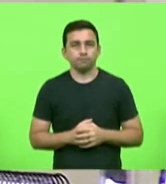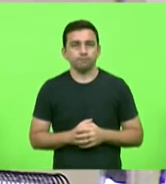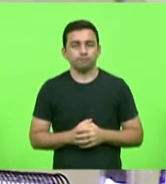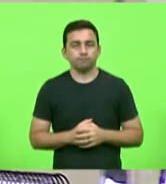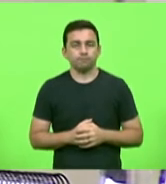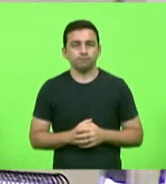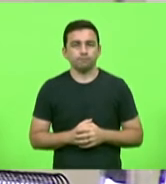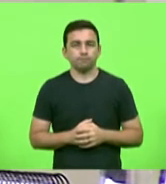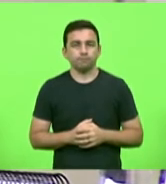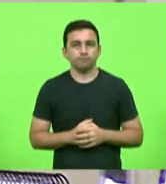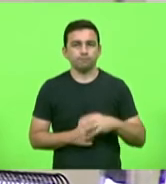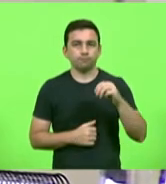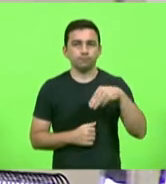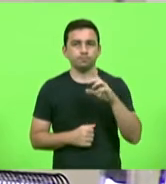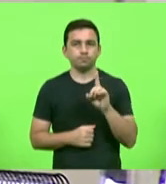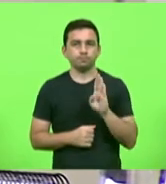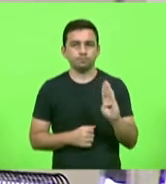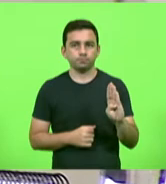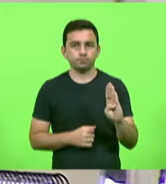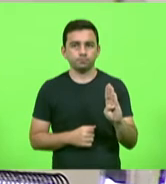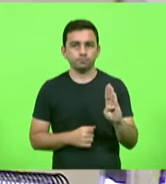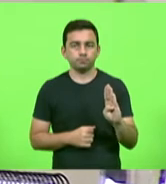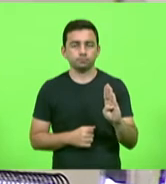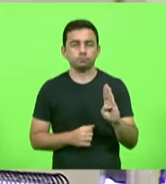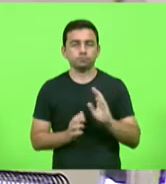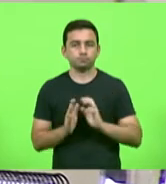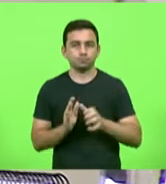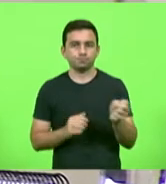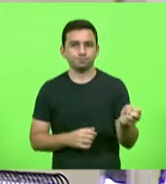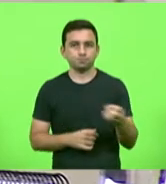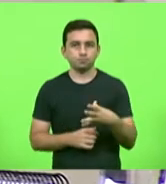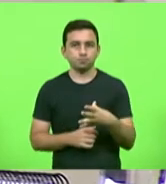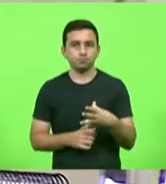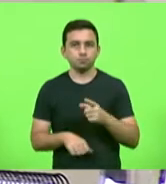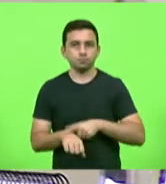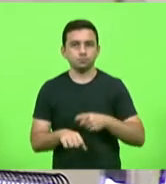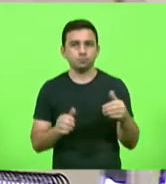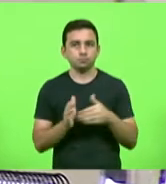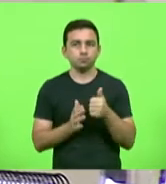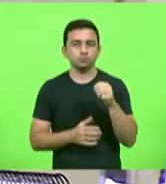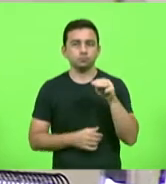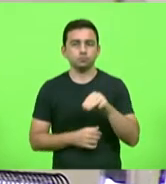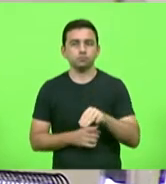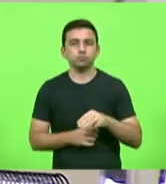bloco MDV partido novo por 15 minutos